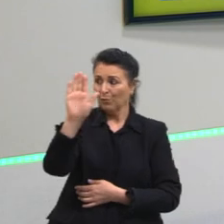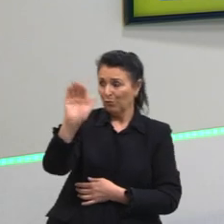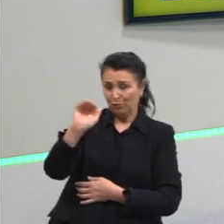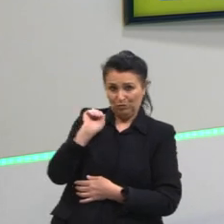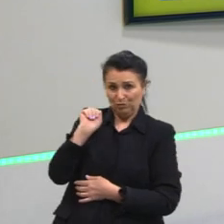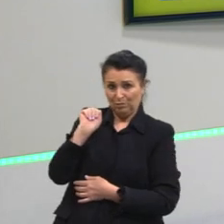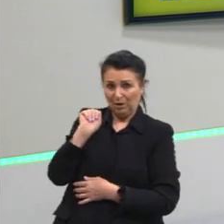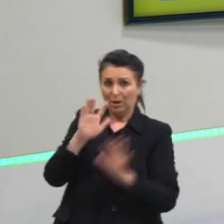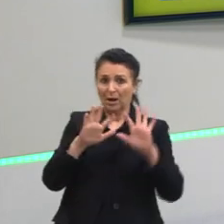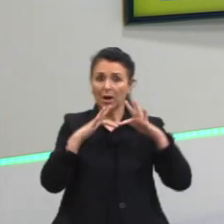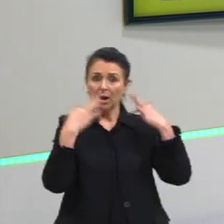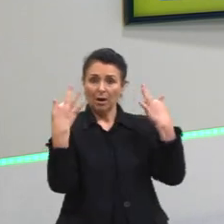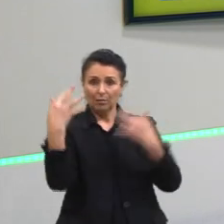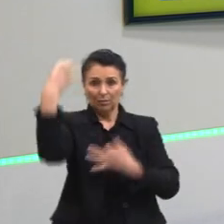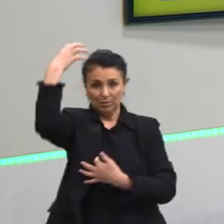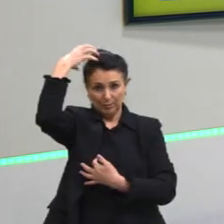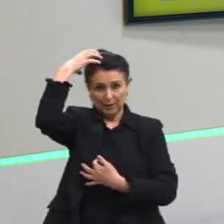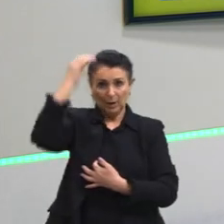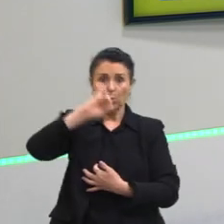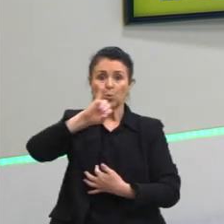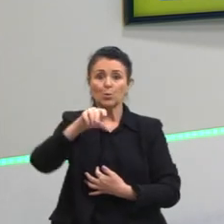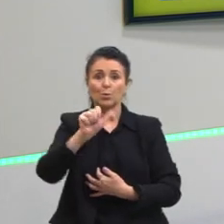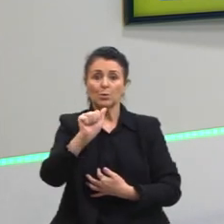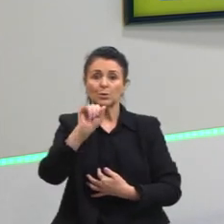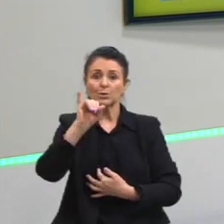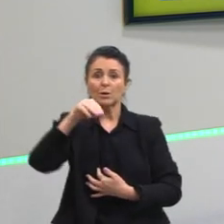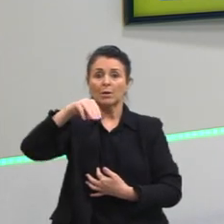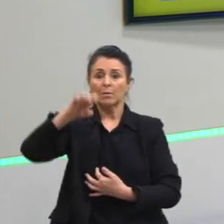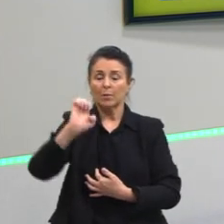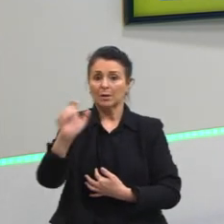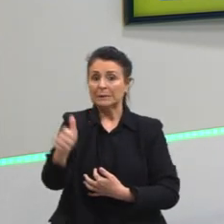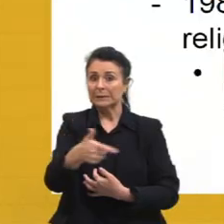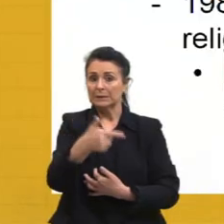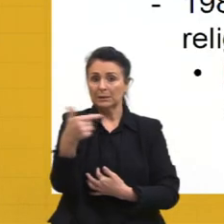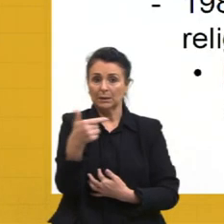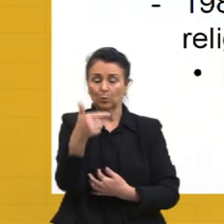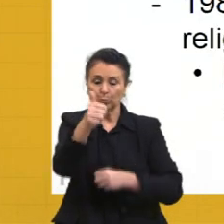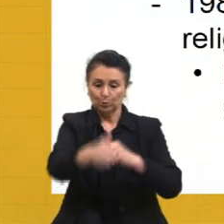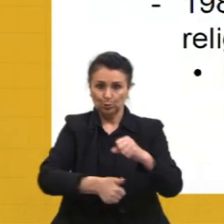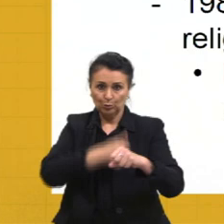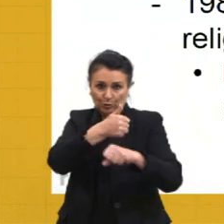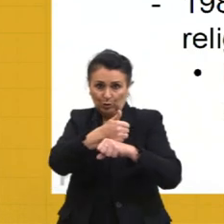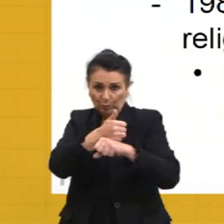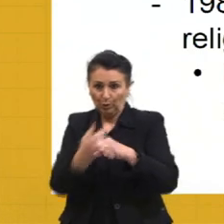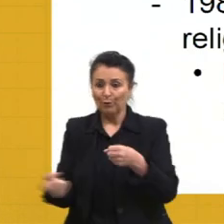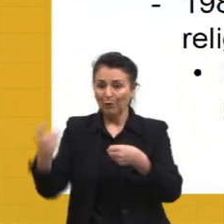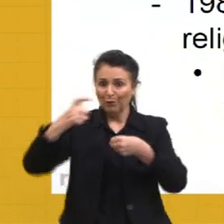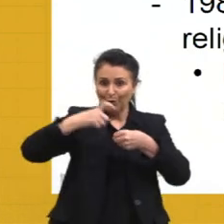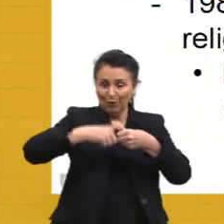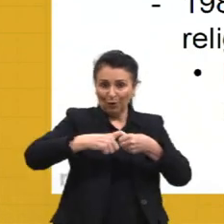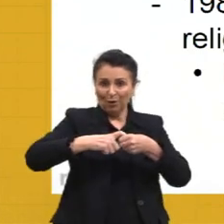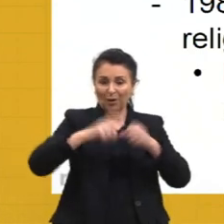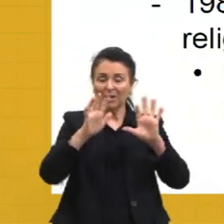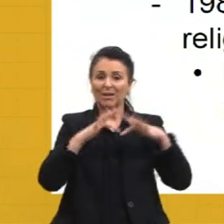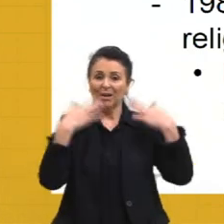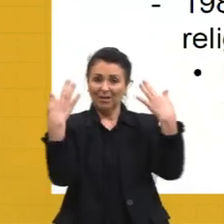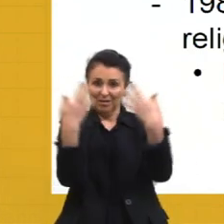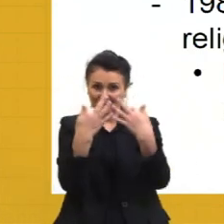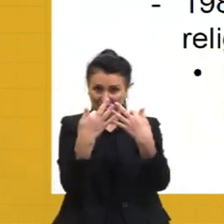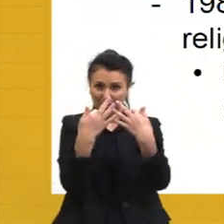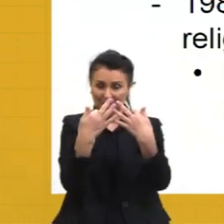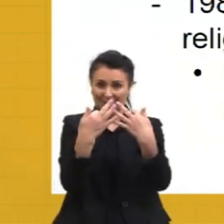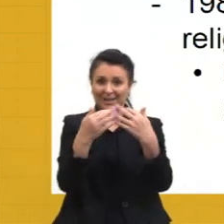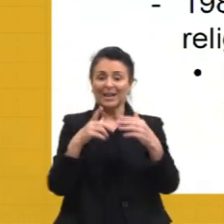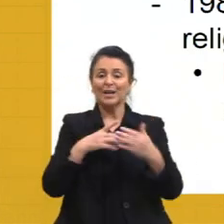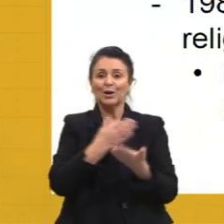real, o Jaime II, para substituir, volta a família real, então, e volta essa dinastia dos Stuart. Até